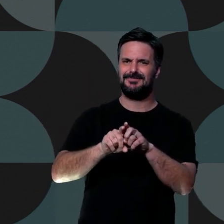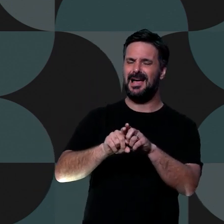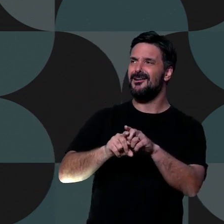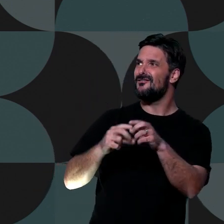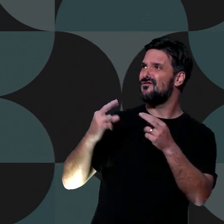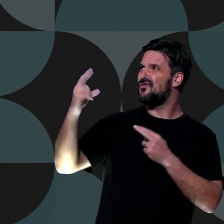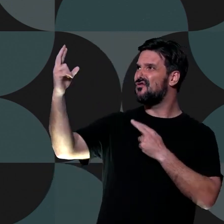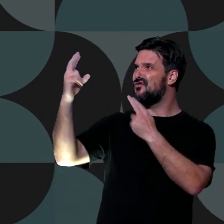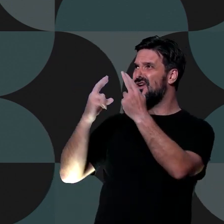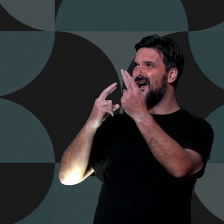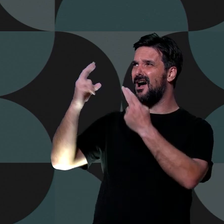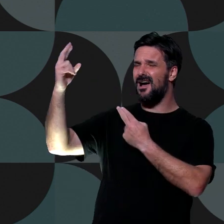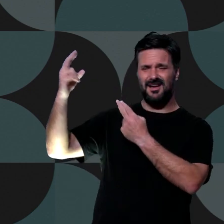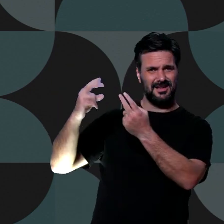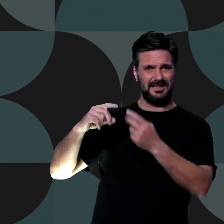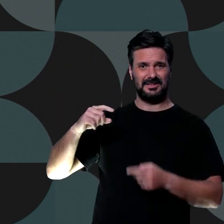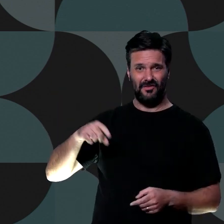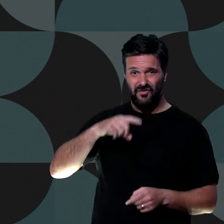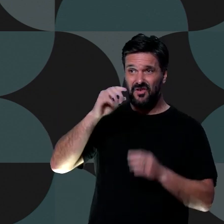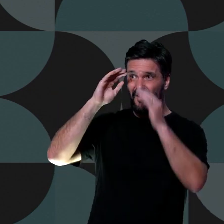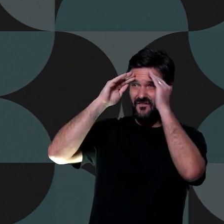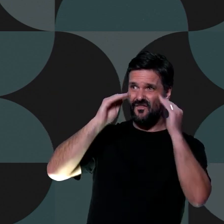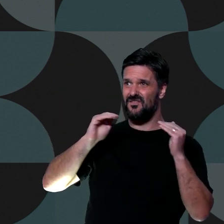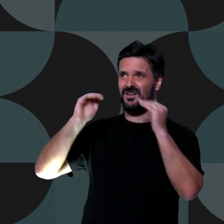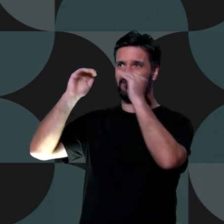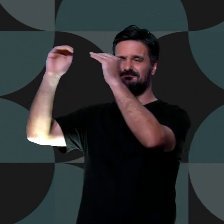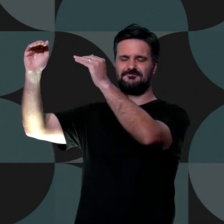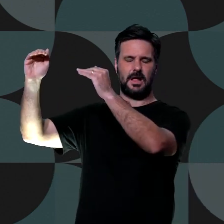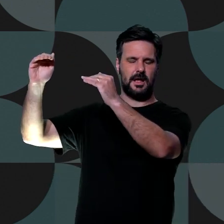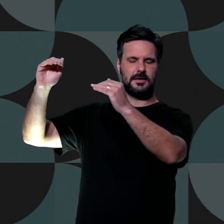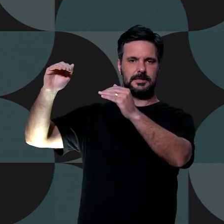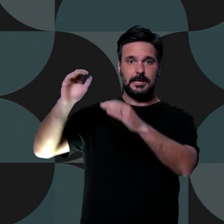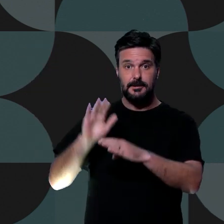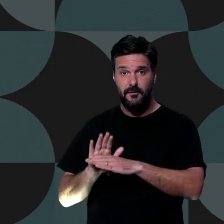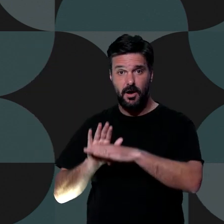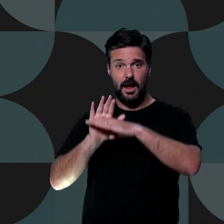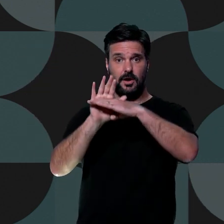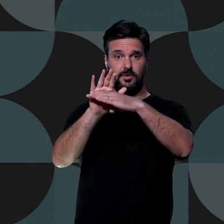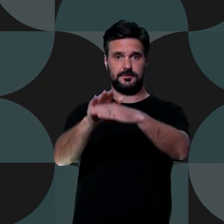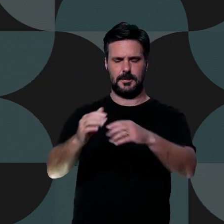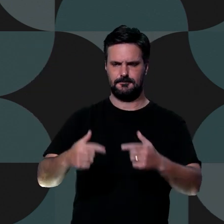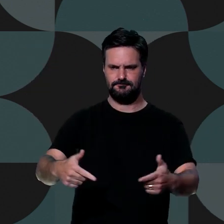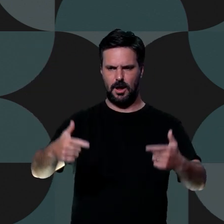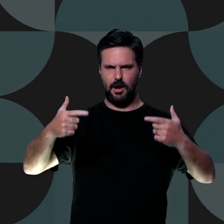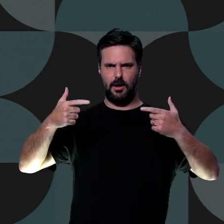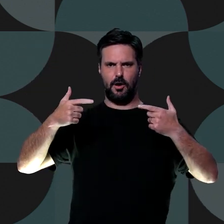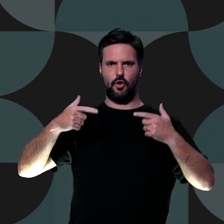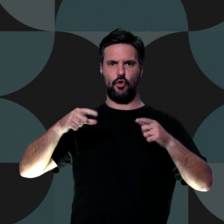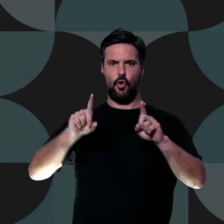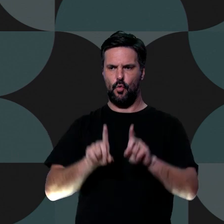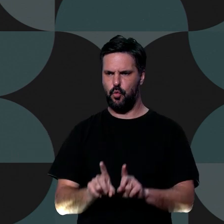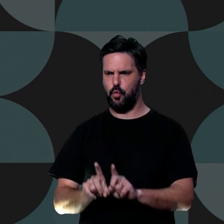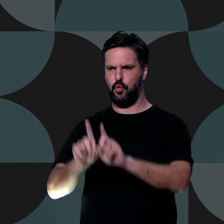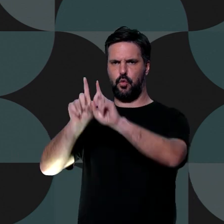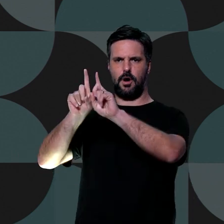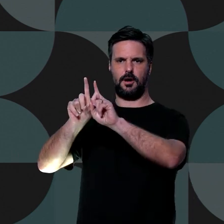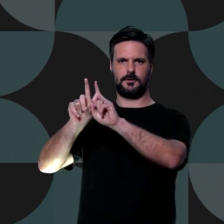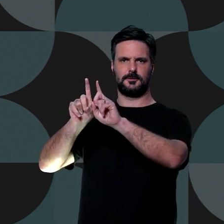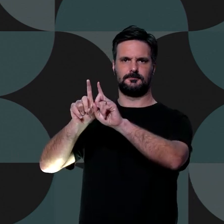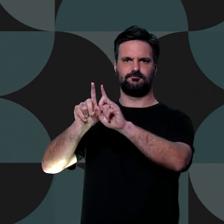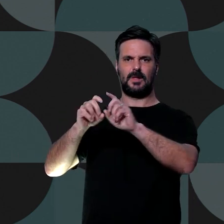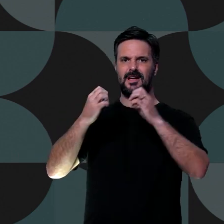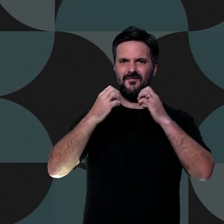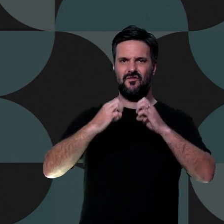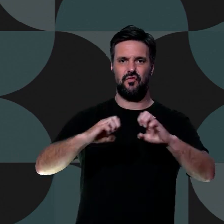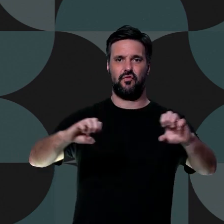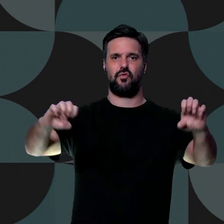Senhor. Sim, e peço a você, leal companheiro de julgo, que as ajude. Pois lutaram ao meu lado na causa do Evangelho, com Clemente e